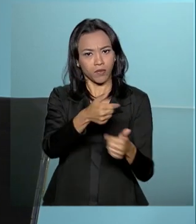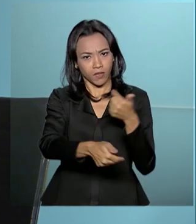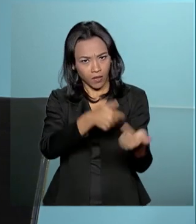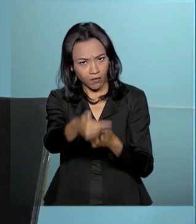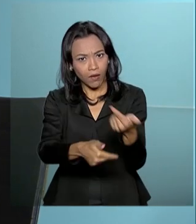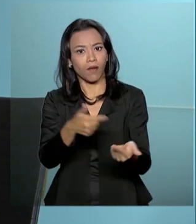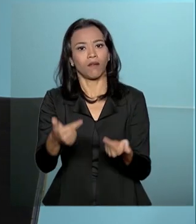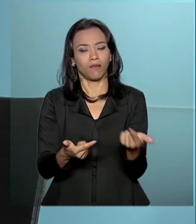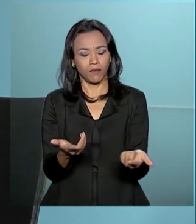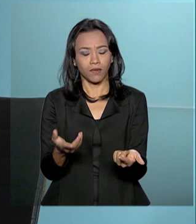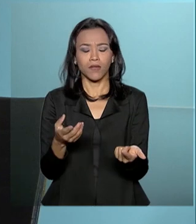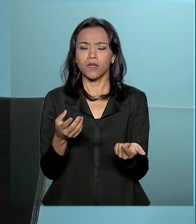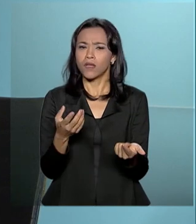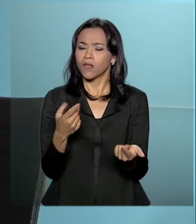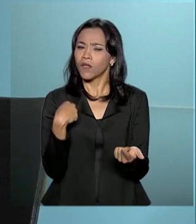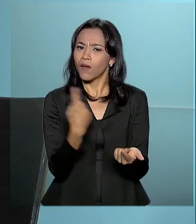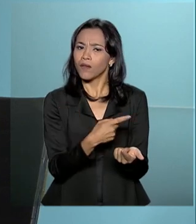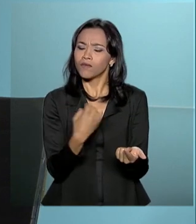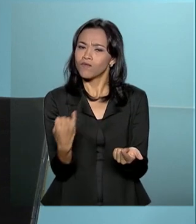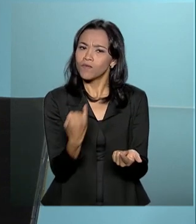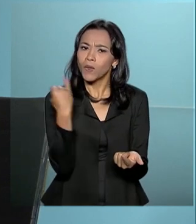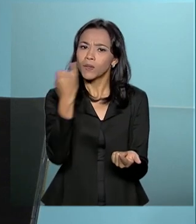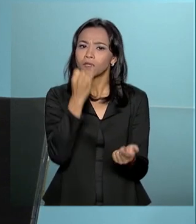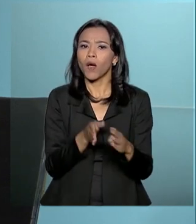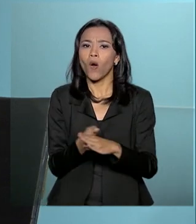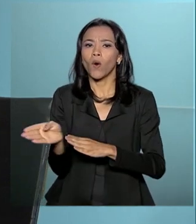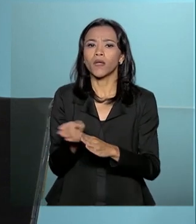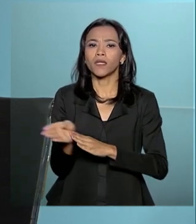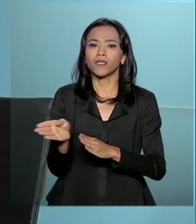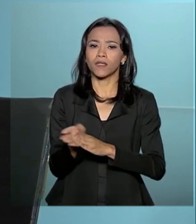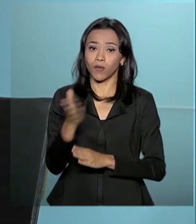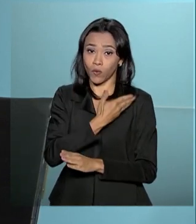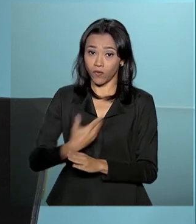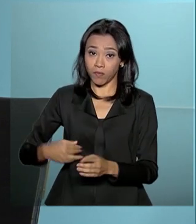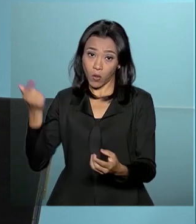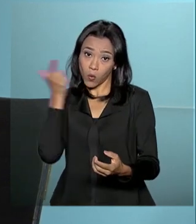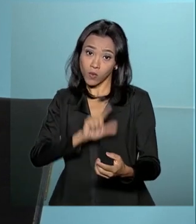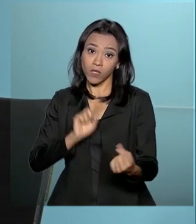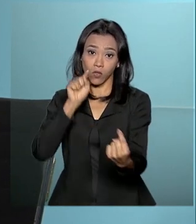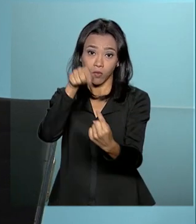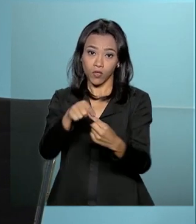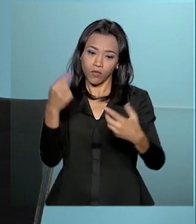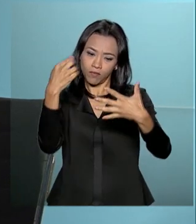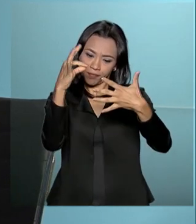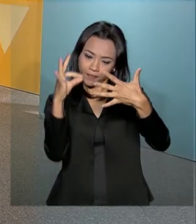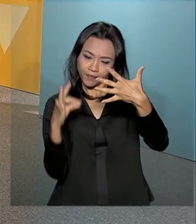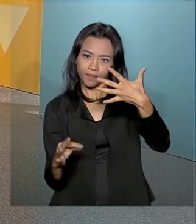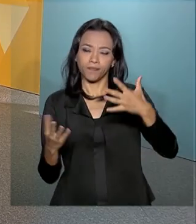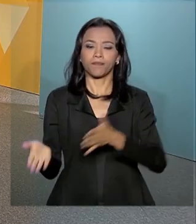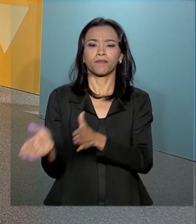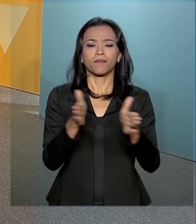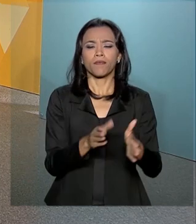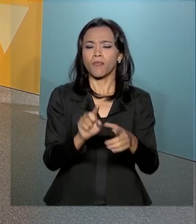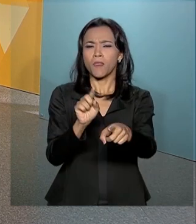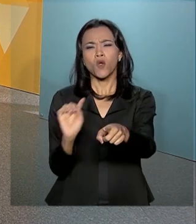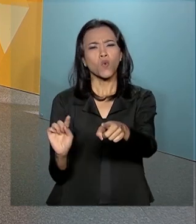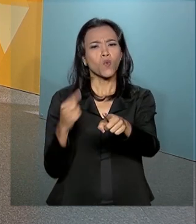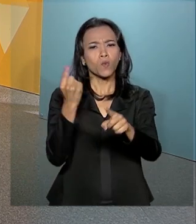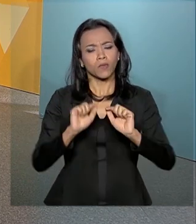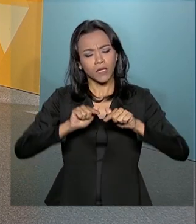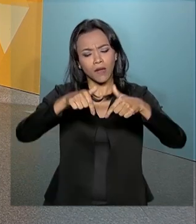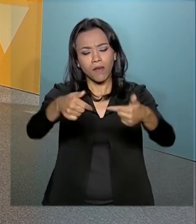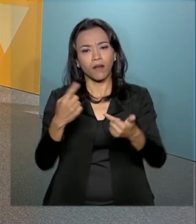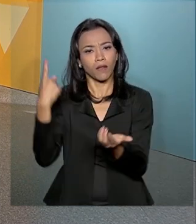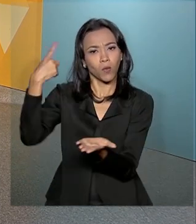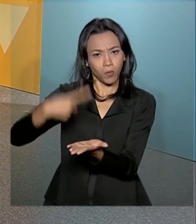muito importante para auxiliar o governo a atingir suas metas. Uma das ações da CGU, ministro, prevista